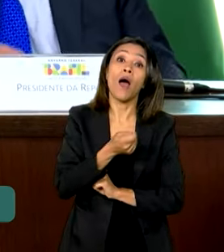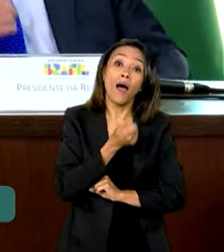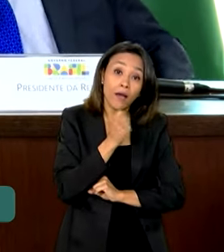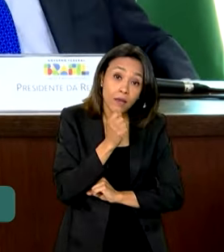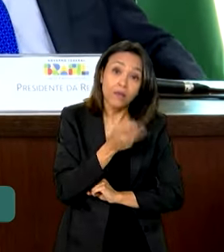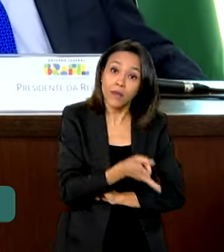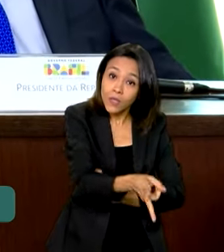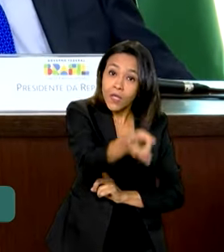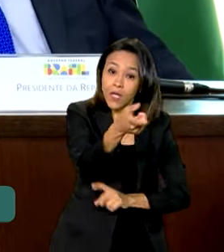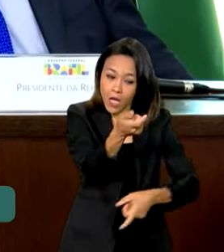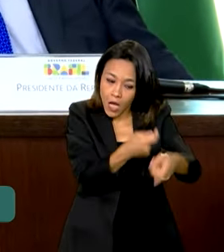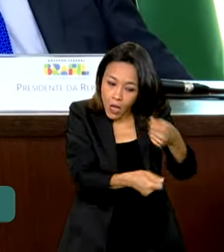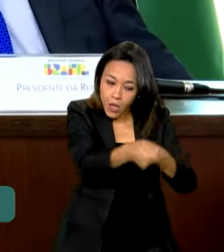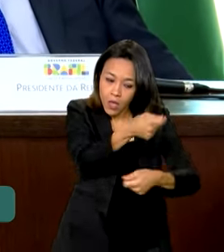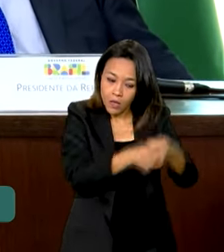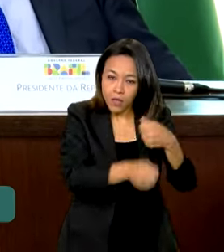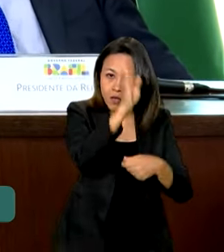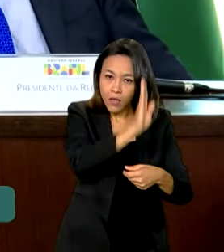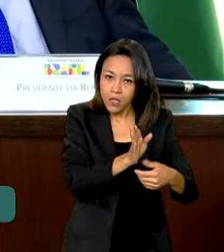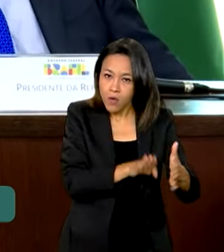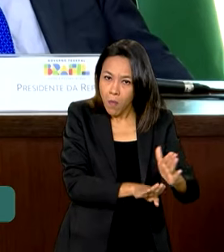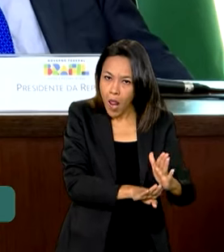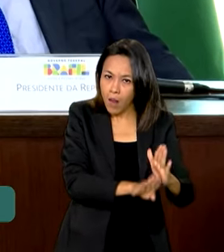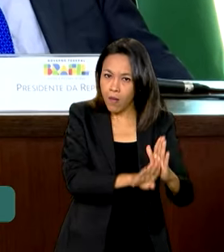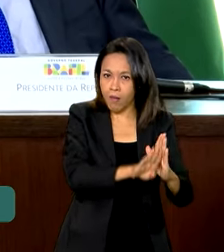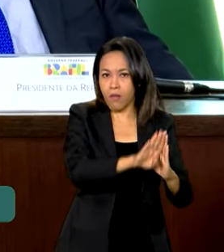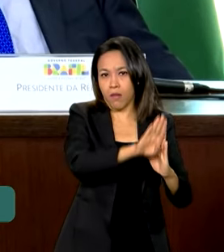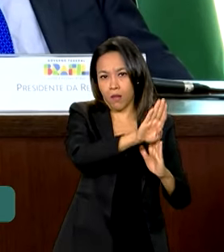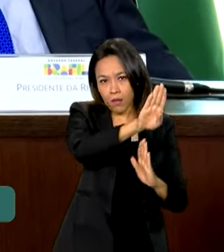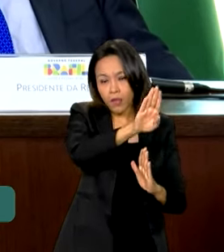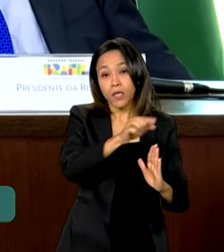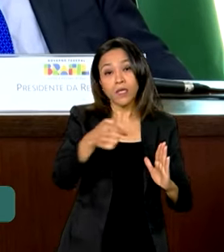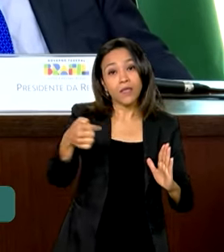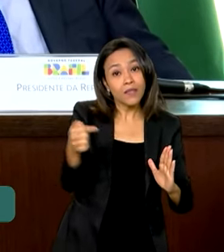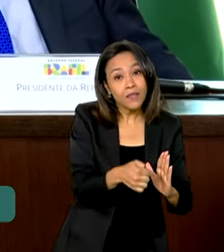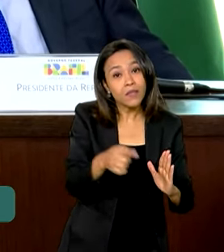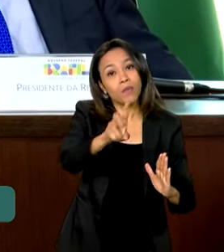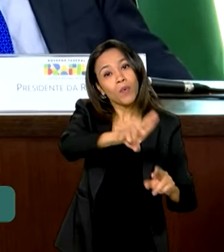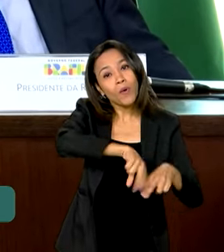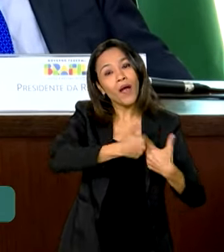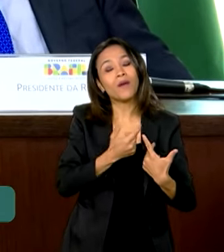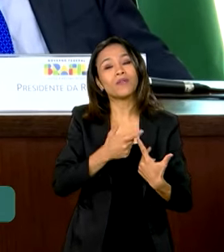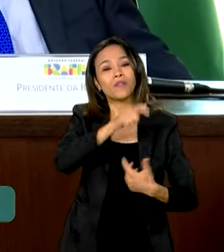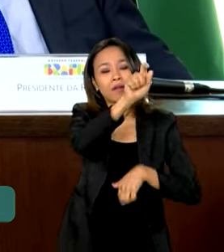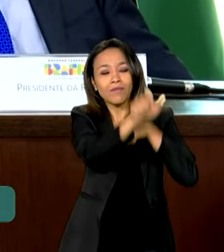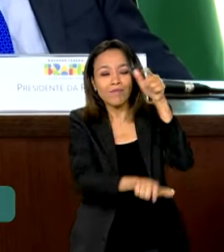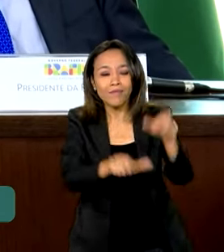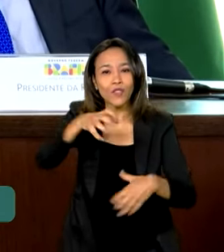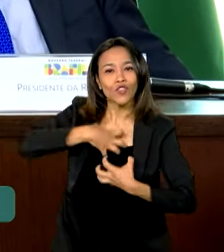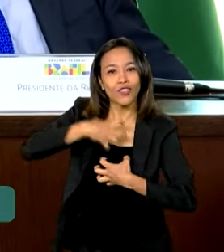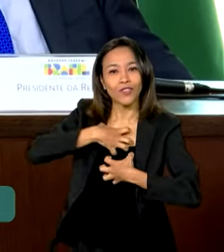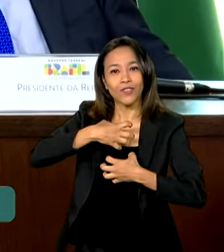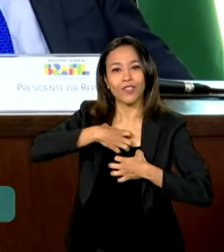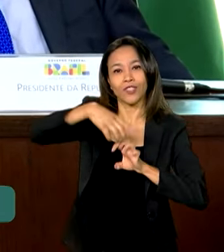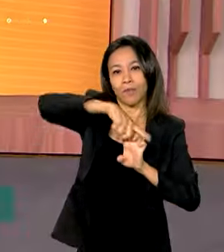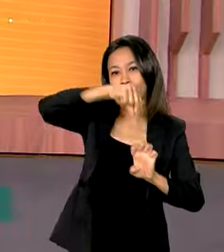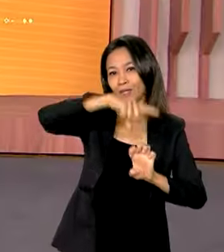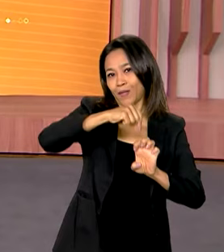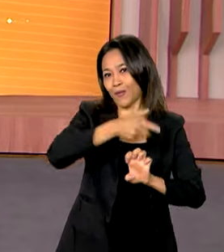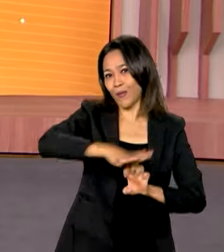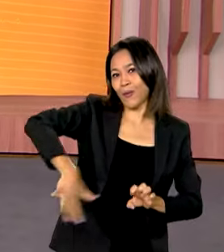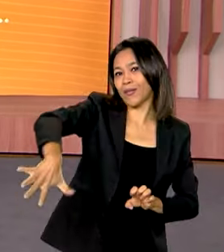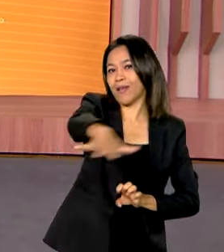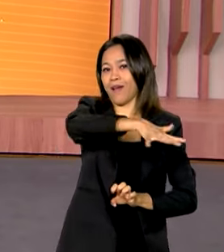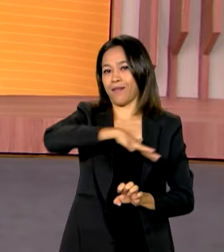crescendo. Isso se deve ao espírito empreendedor do empresário do setor produtivo.